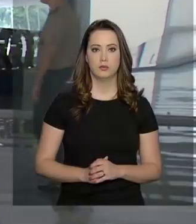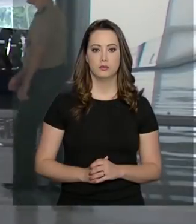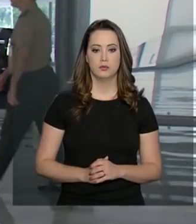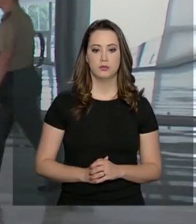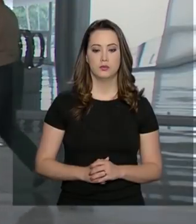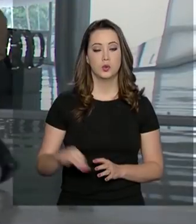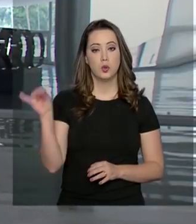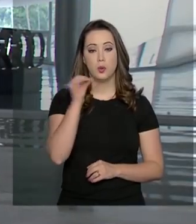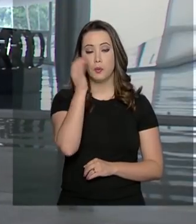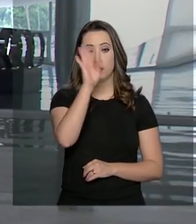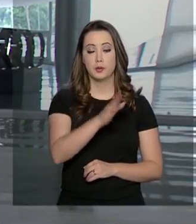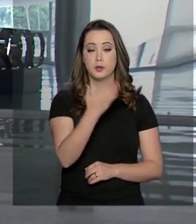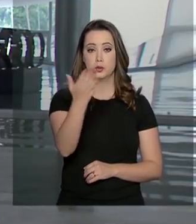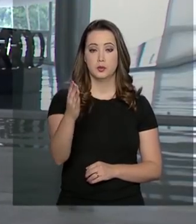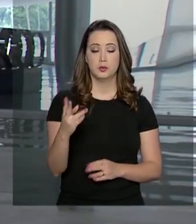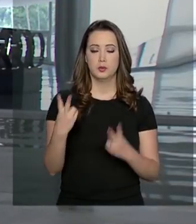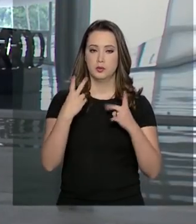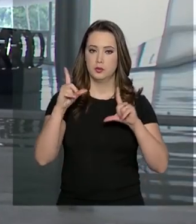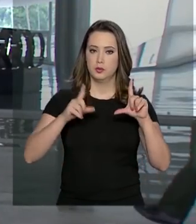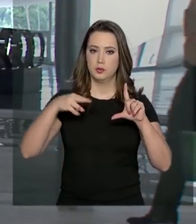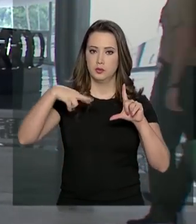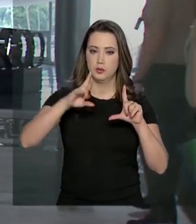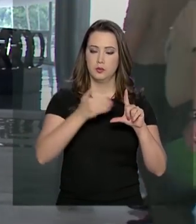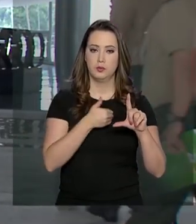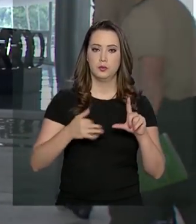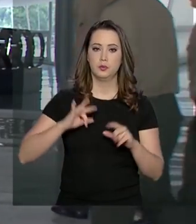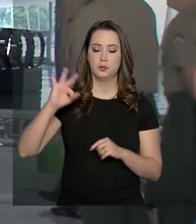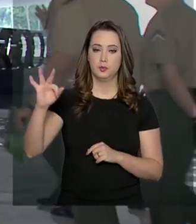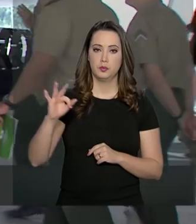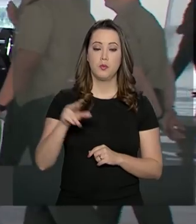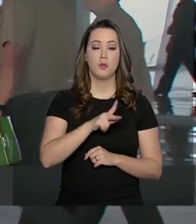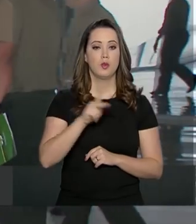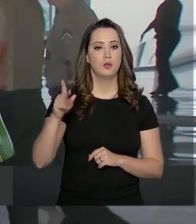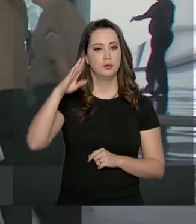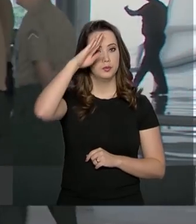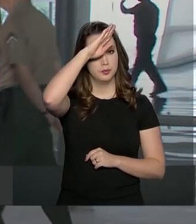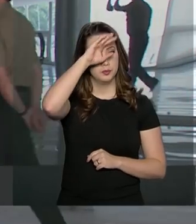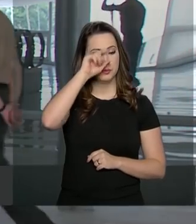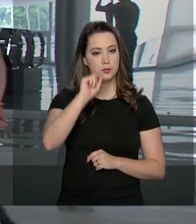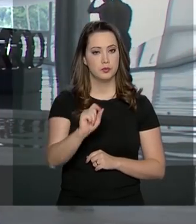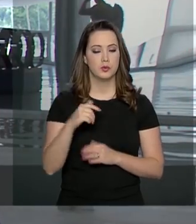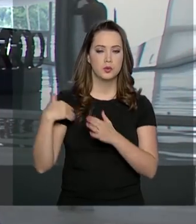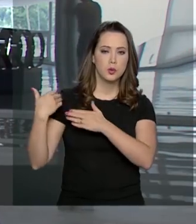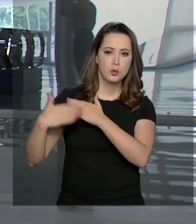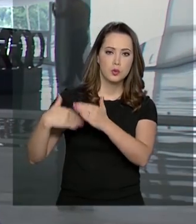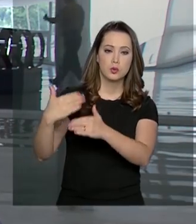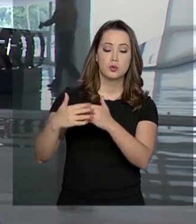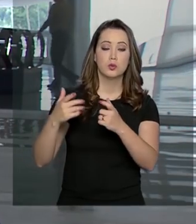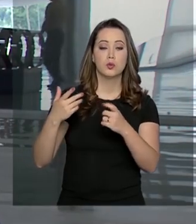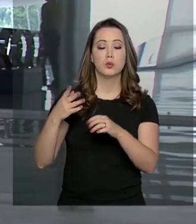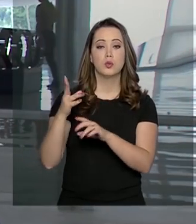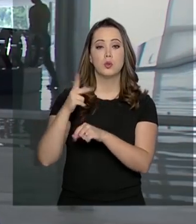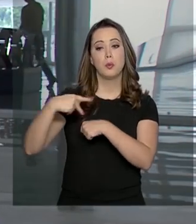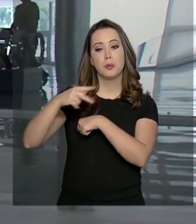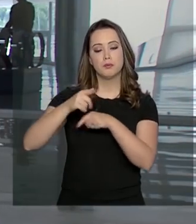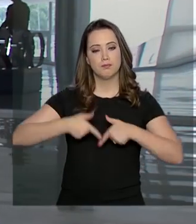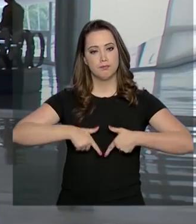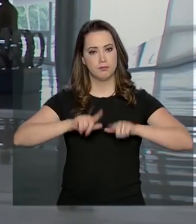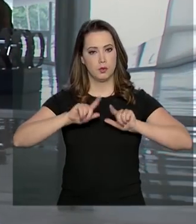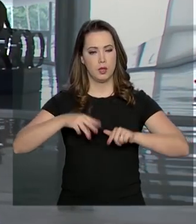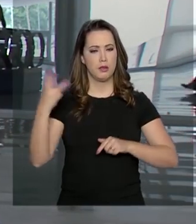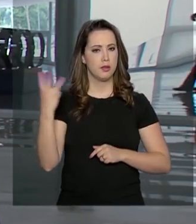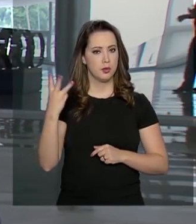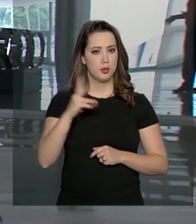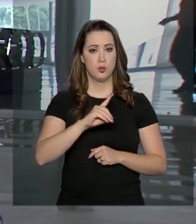Boa tarde para você que acompanha NBR, a TV do Governo Federal. O presidente Jair Bolsonaro segue em Israel nesse terceiro